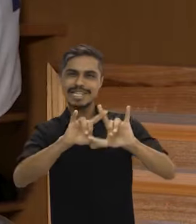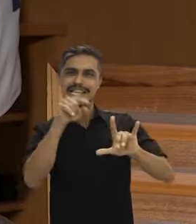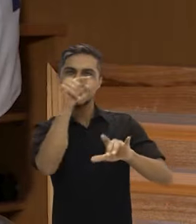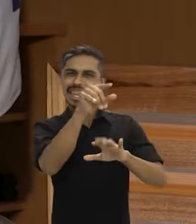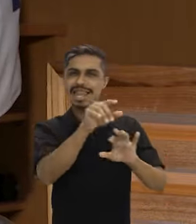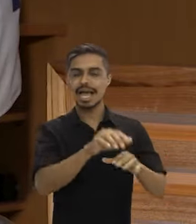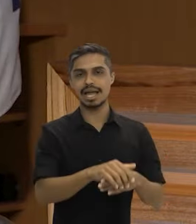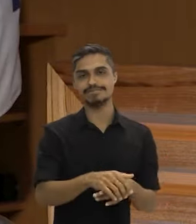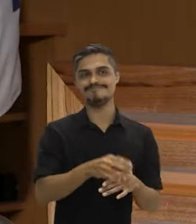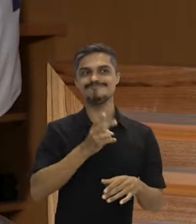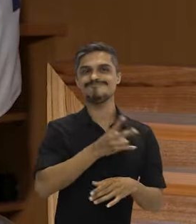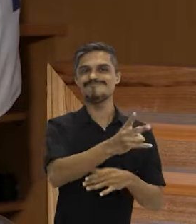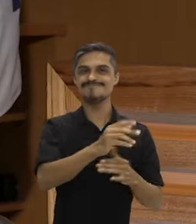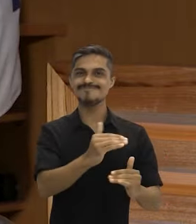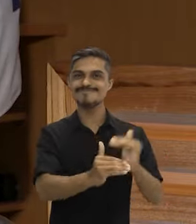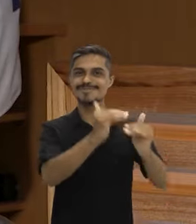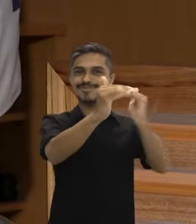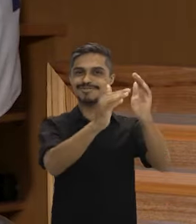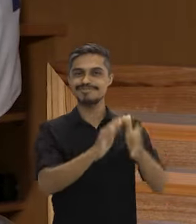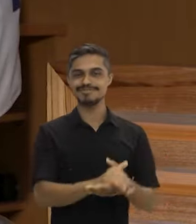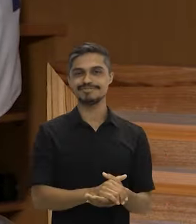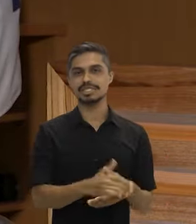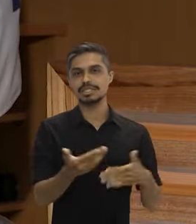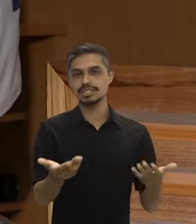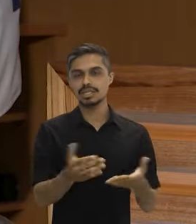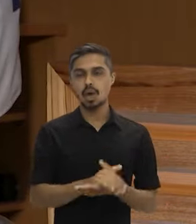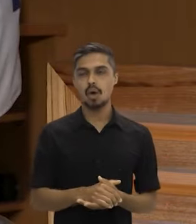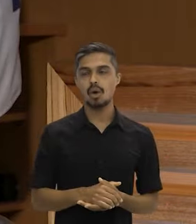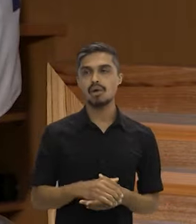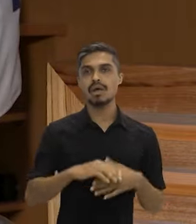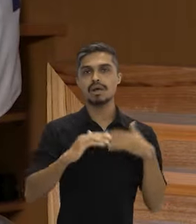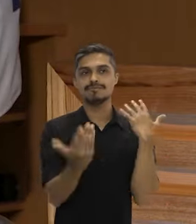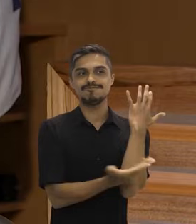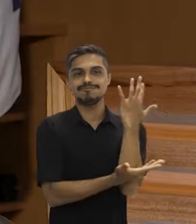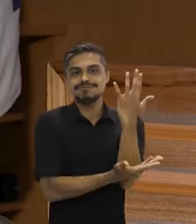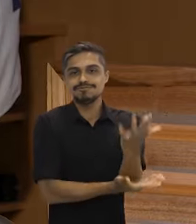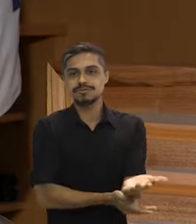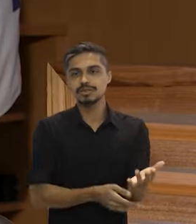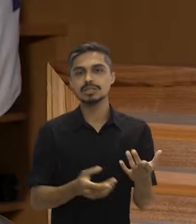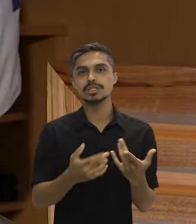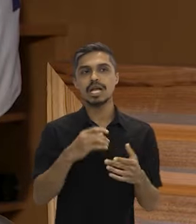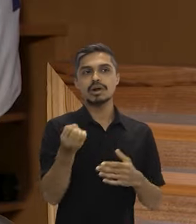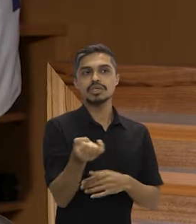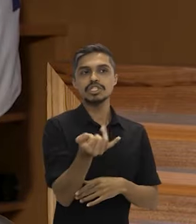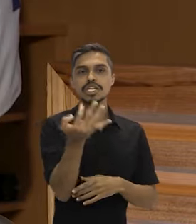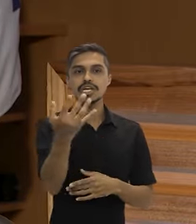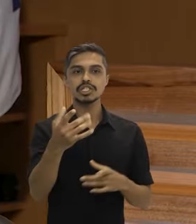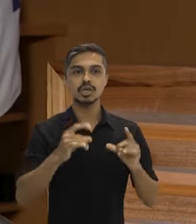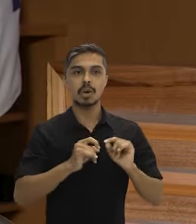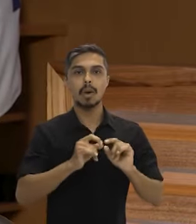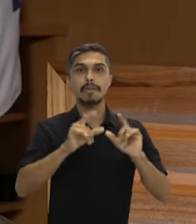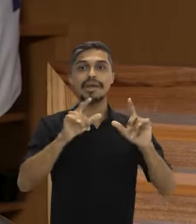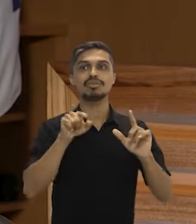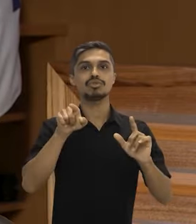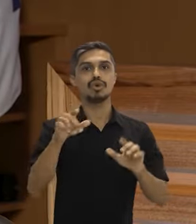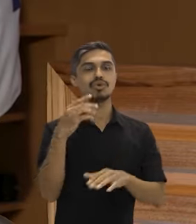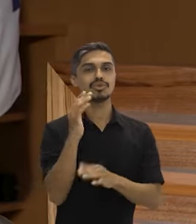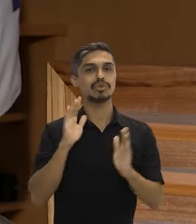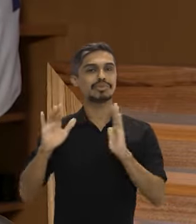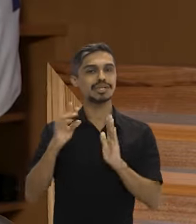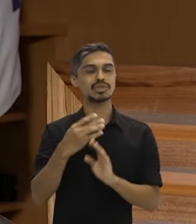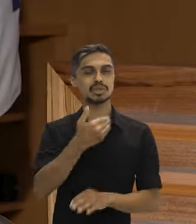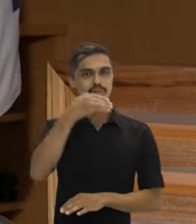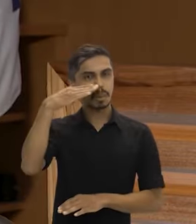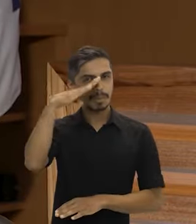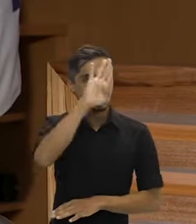Então, quando a gente fala, ah, o desmatamento aumentou no governo do presidente Bolsonaro, não foi só aumentou,